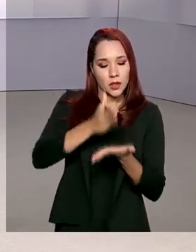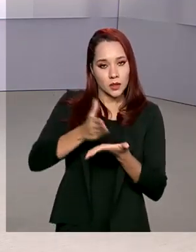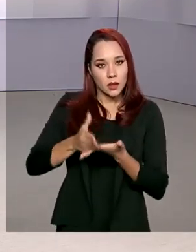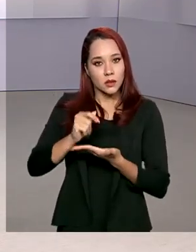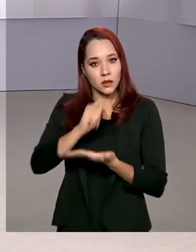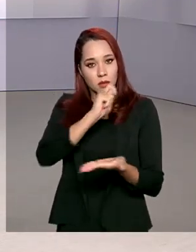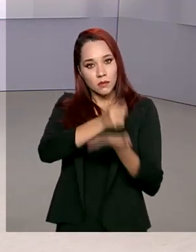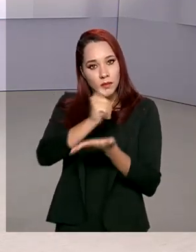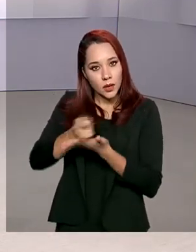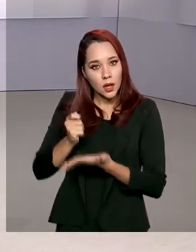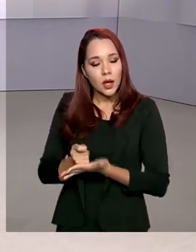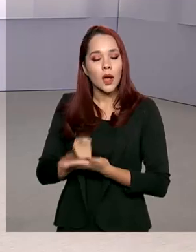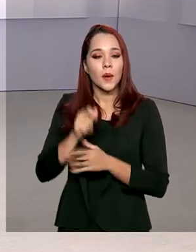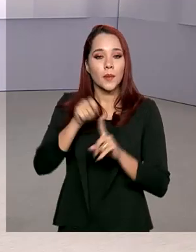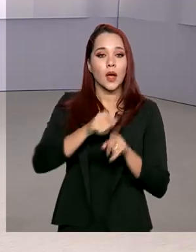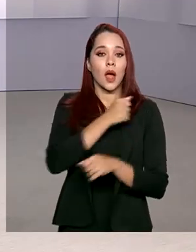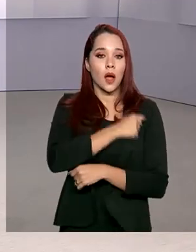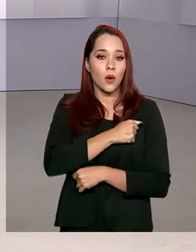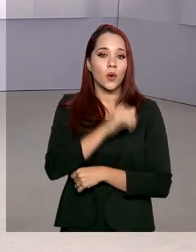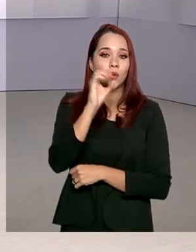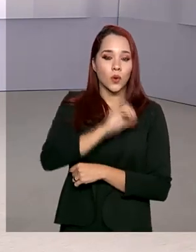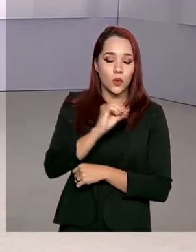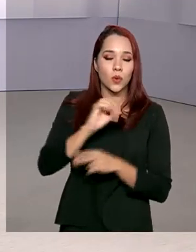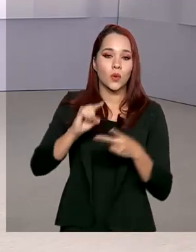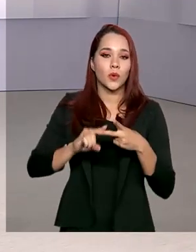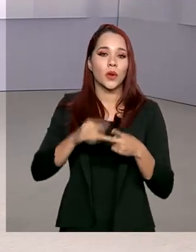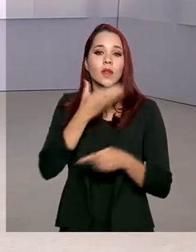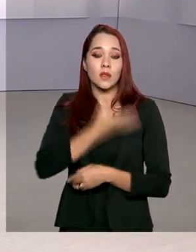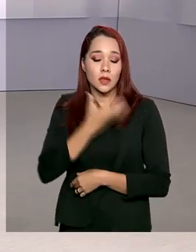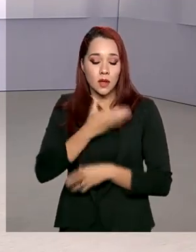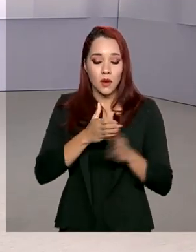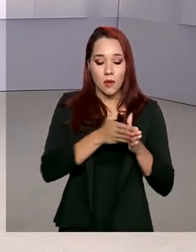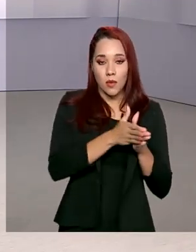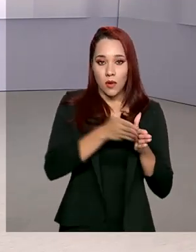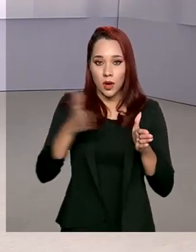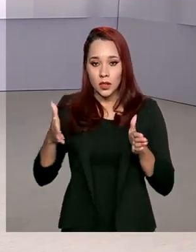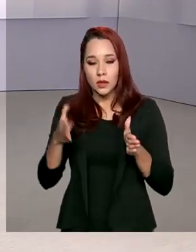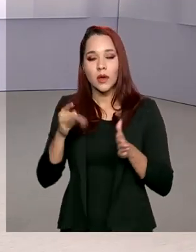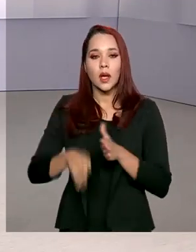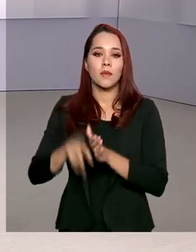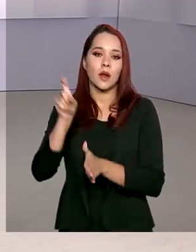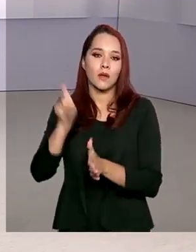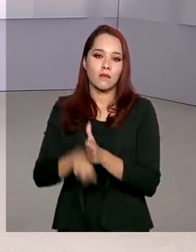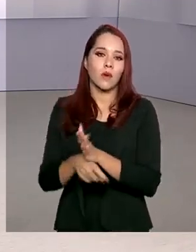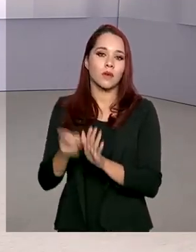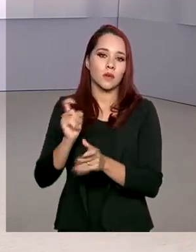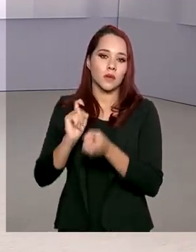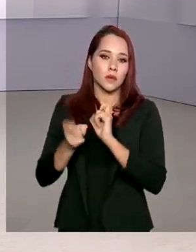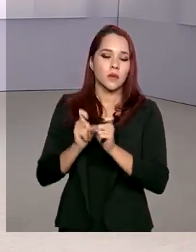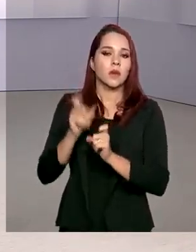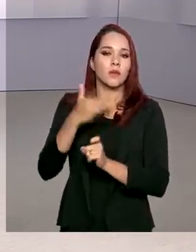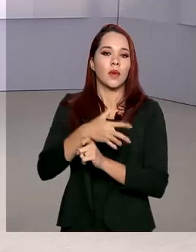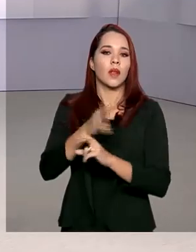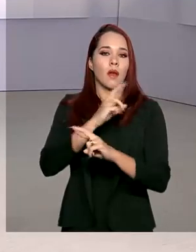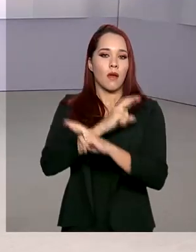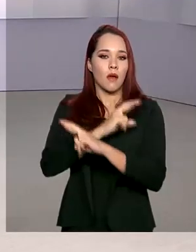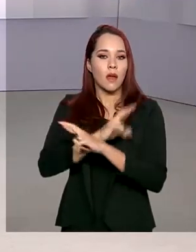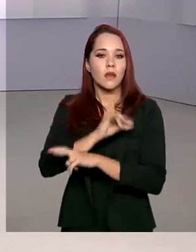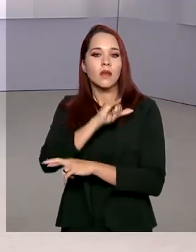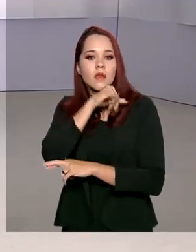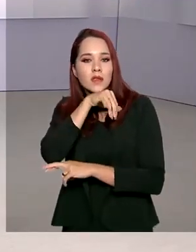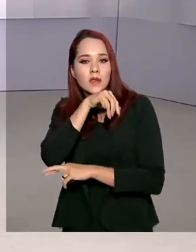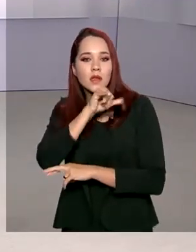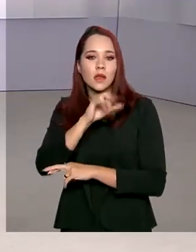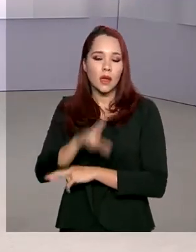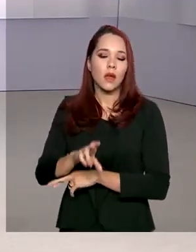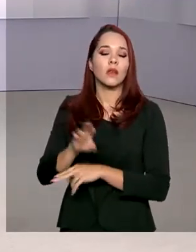respectivamente, em agosto, outubro e dezembro. A prorrogação vale para tributos administrados pela Receita Federal e pela